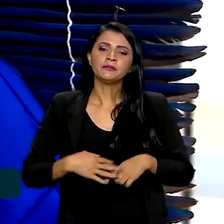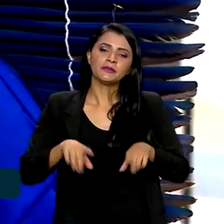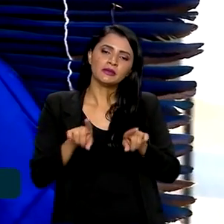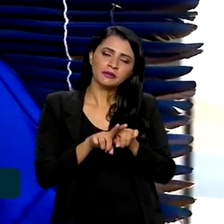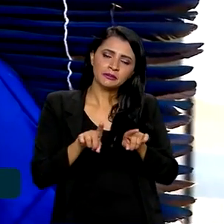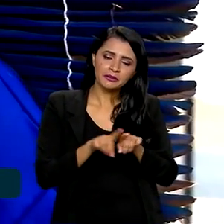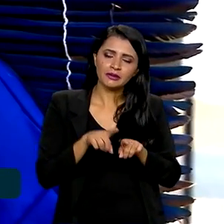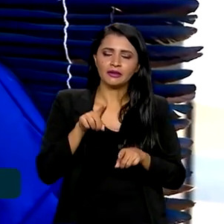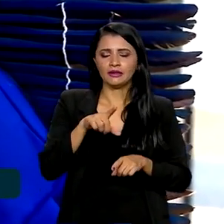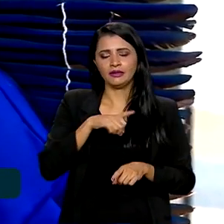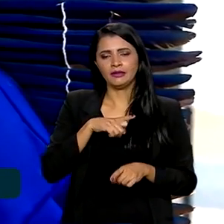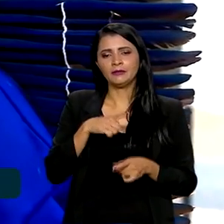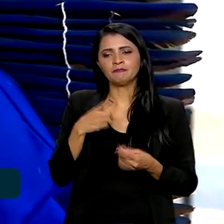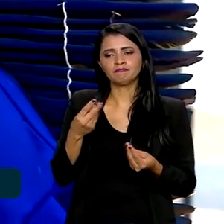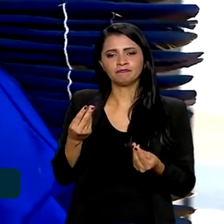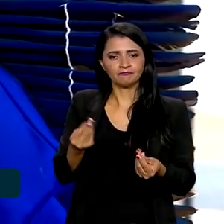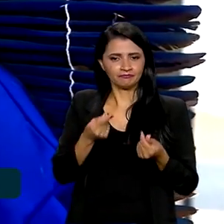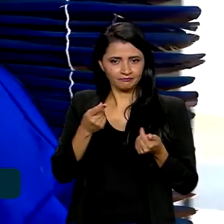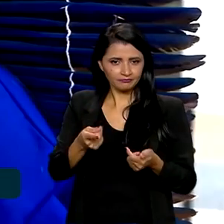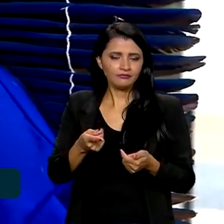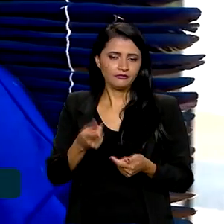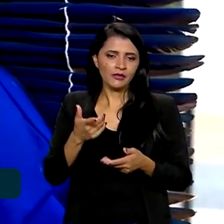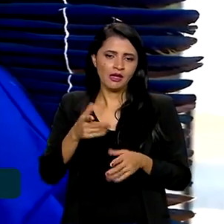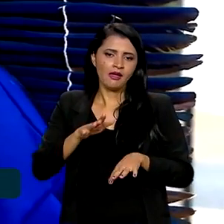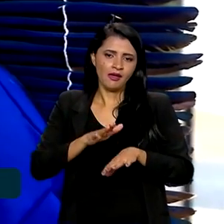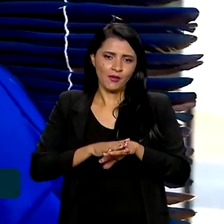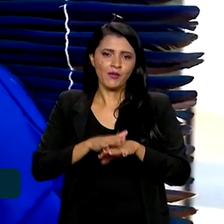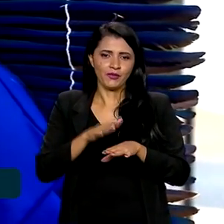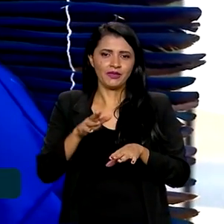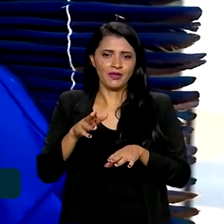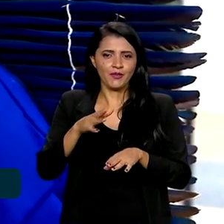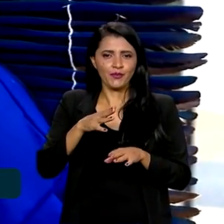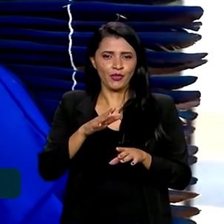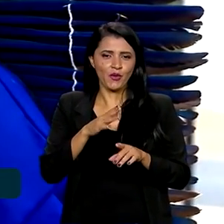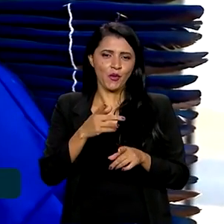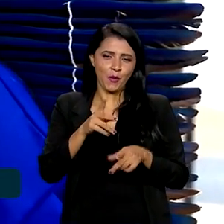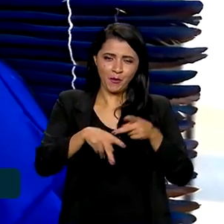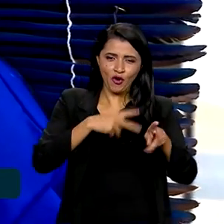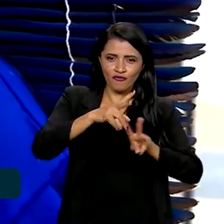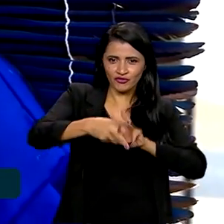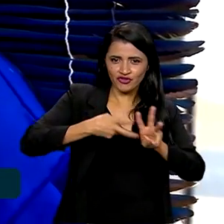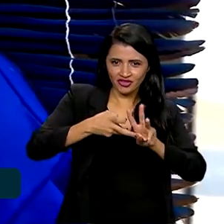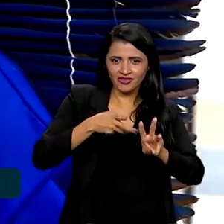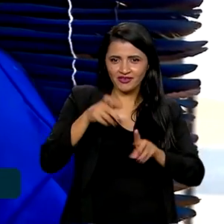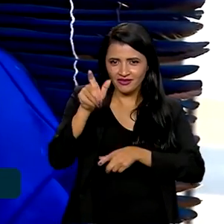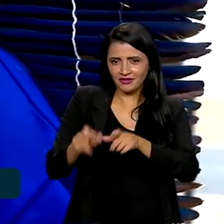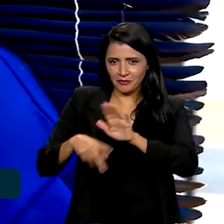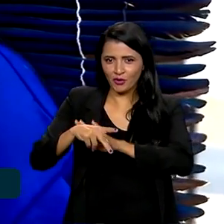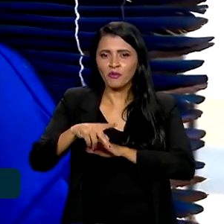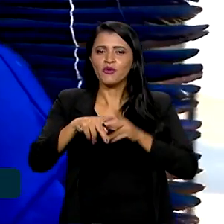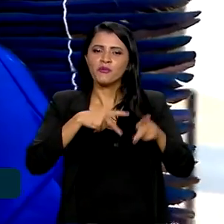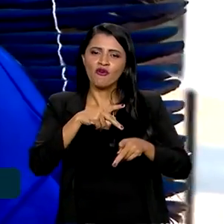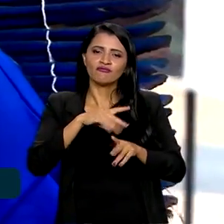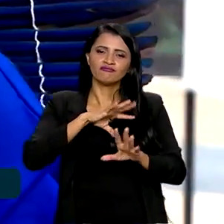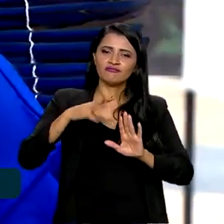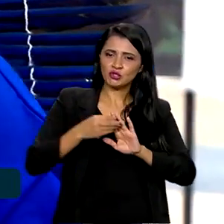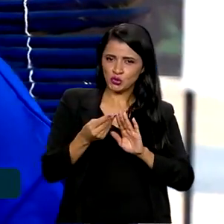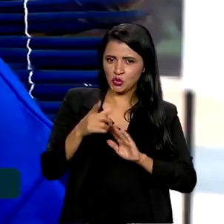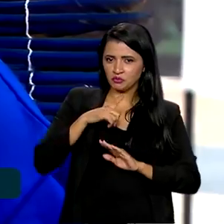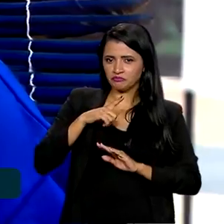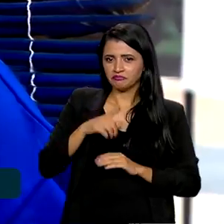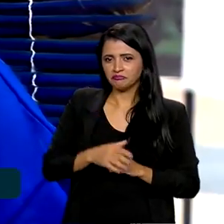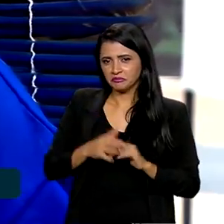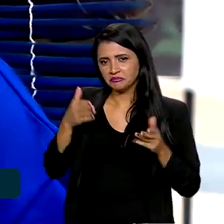na audição, né? Desses indígenas, dos povos indígenas, dos povos da Amazônia. Olha, posso